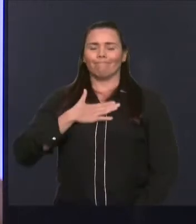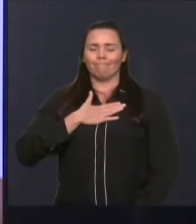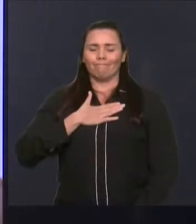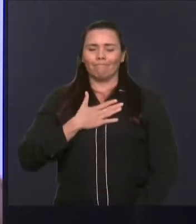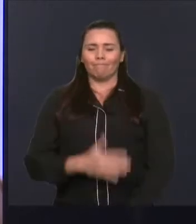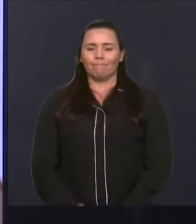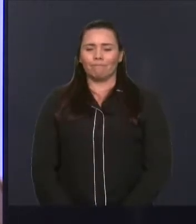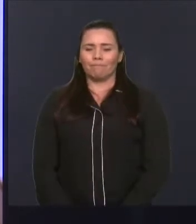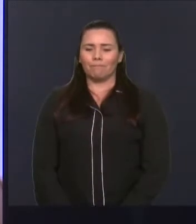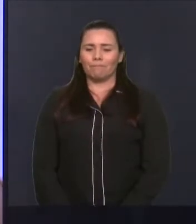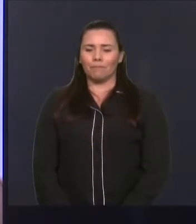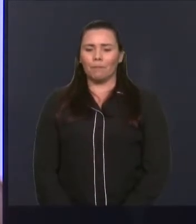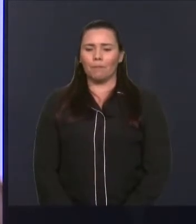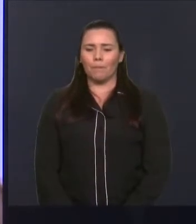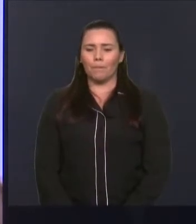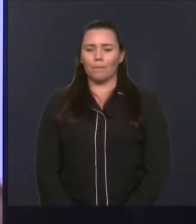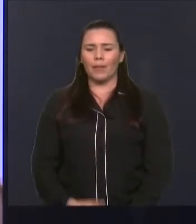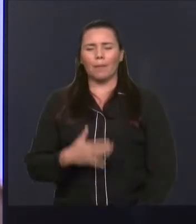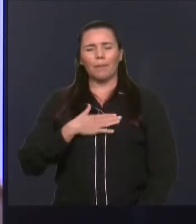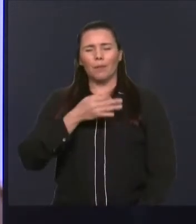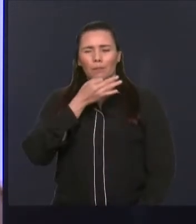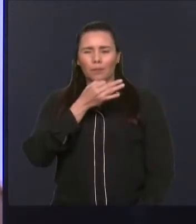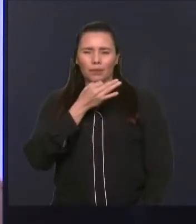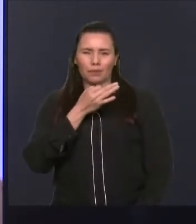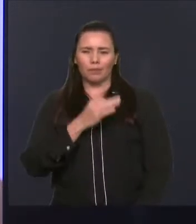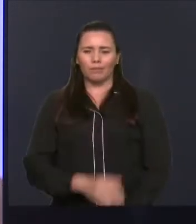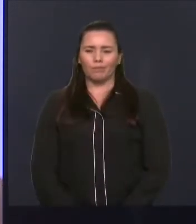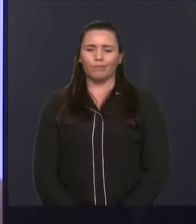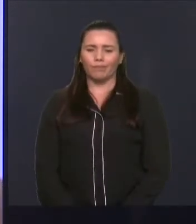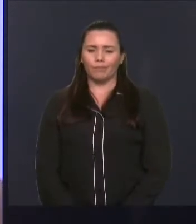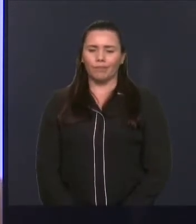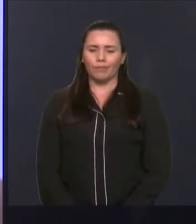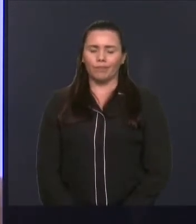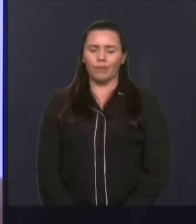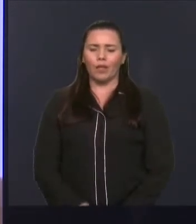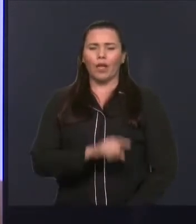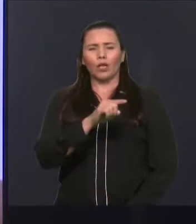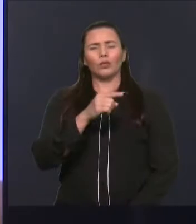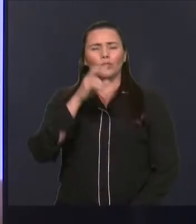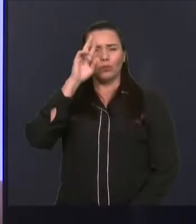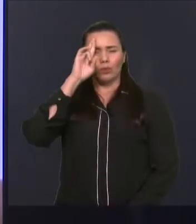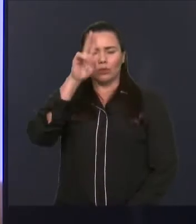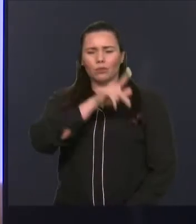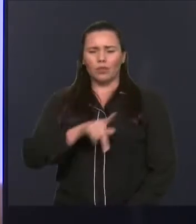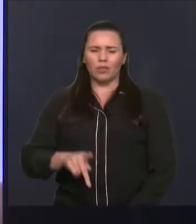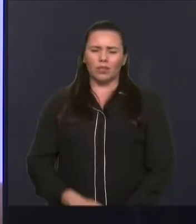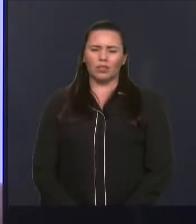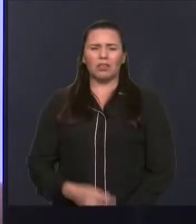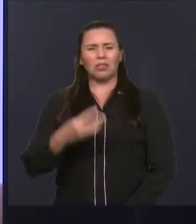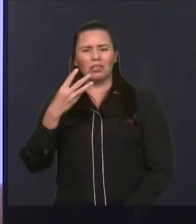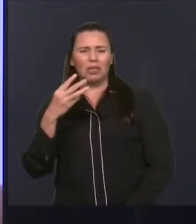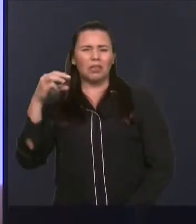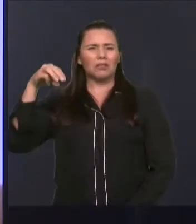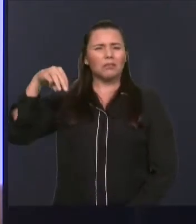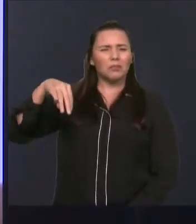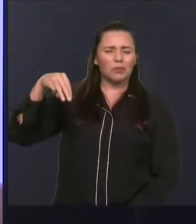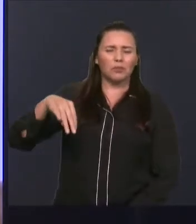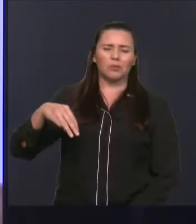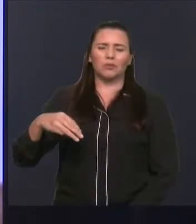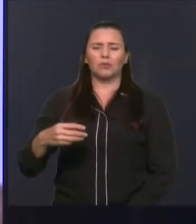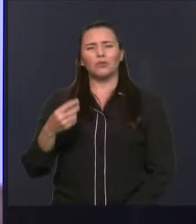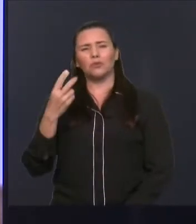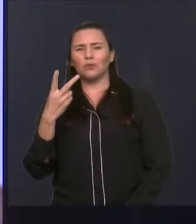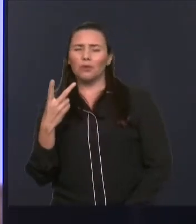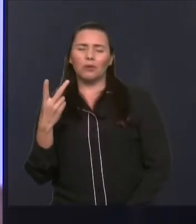Eu vou dar uma sugestão para o nosso presidente, que ele estabeleça três minutos, dois, três, quantos